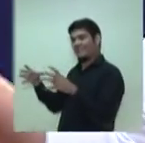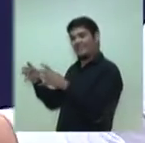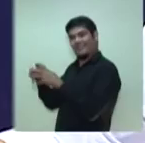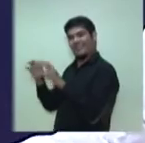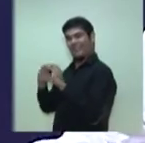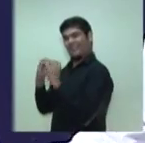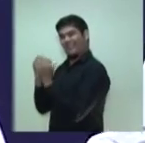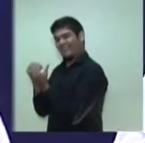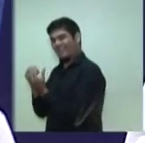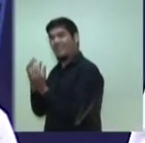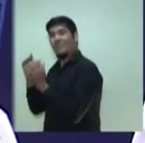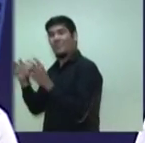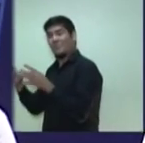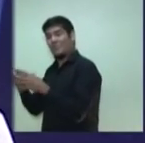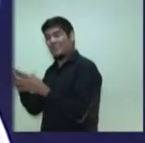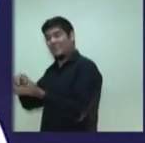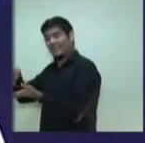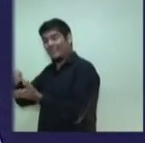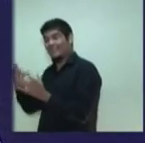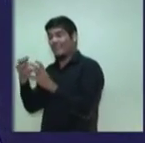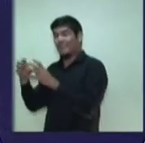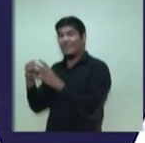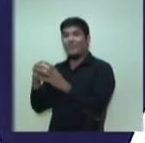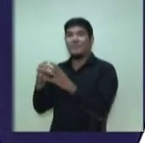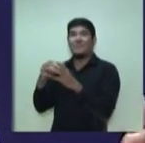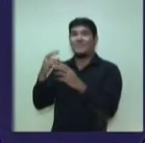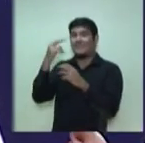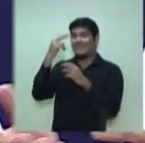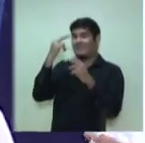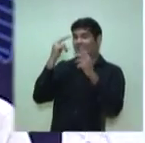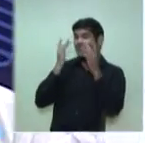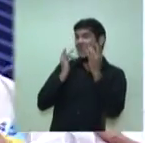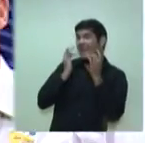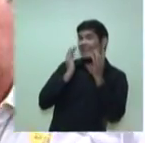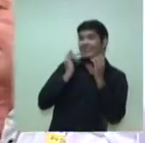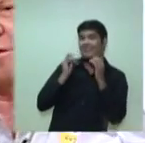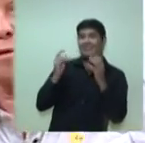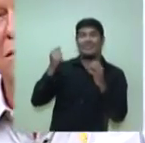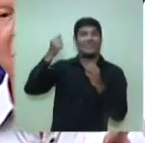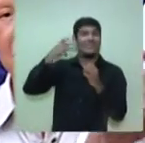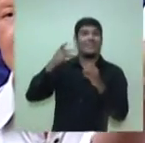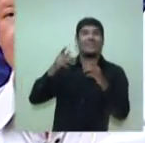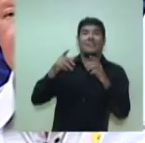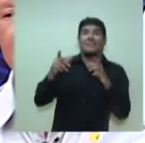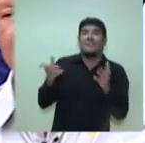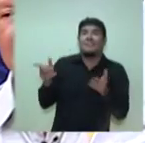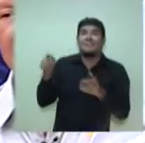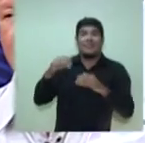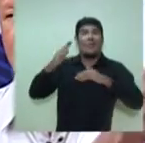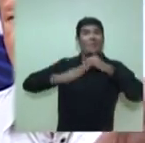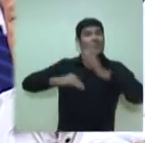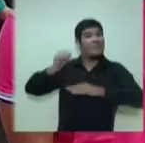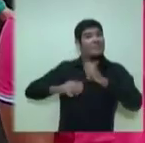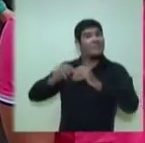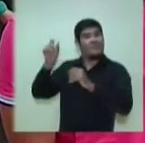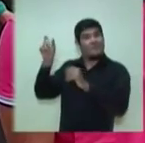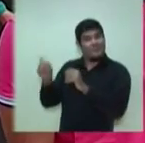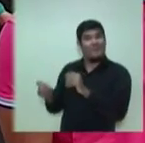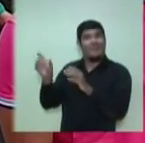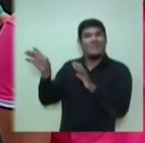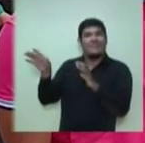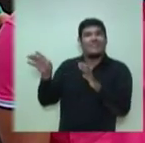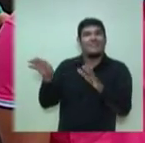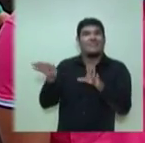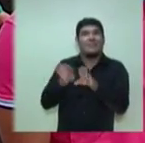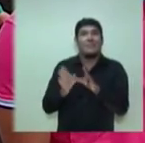dança, com aquele grupo de teatro, com aquele grupo audiovisual, que é um instrumento não só de produção cultural, mas é, acima de tudo, um